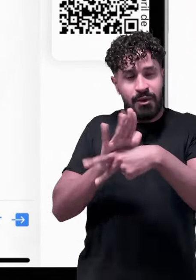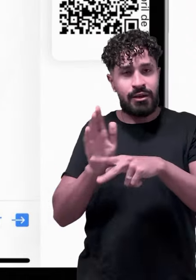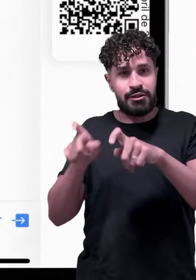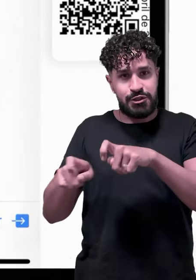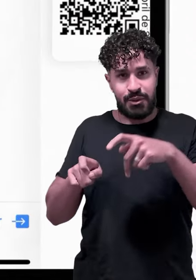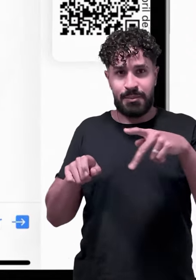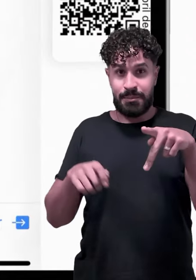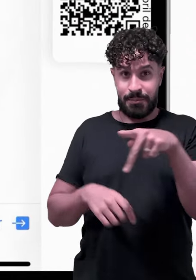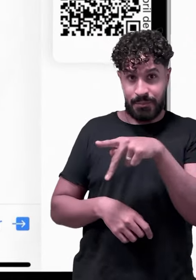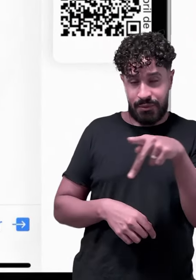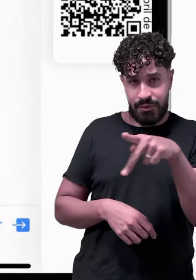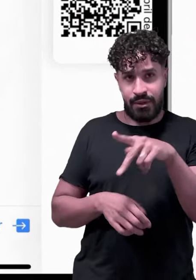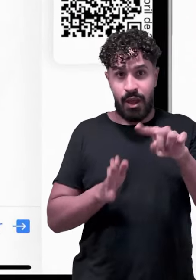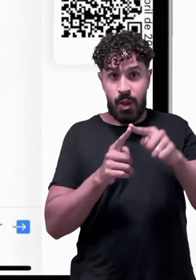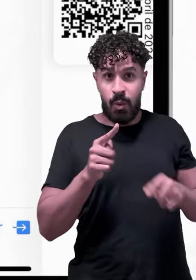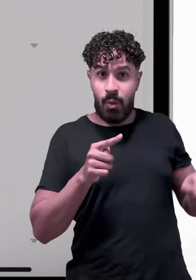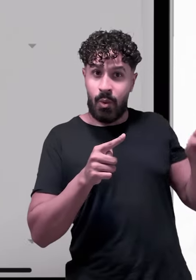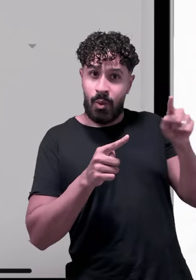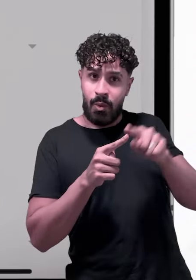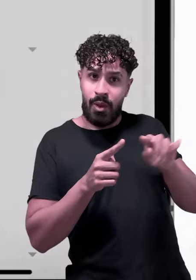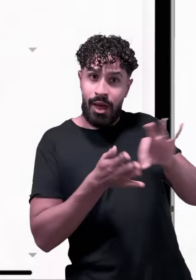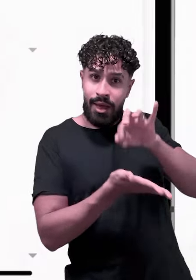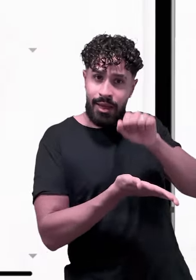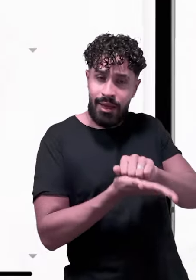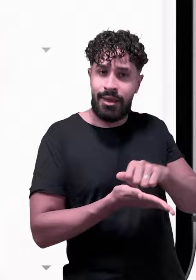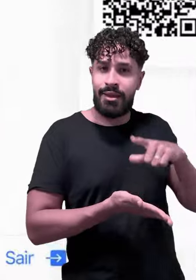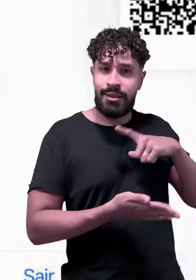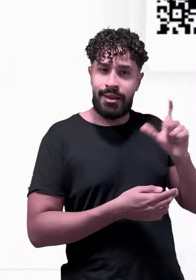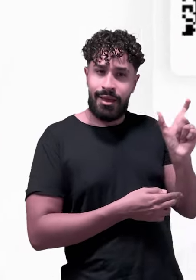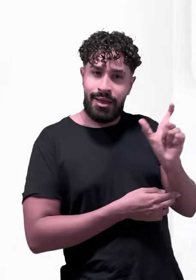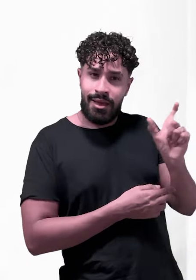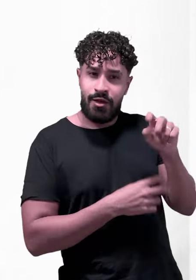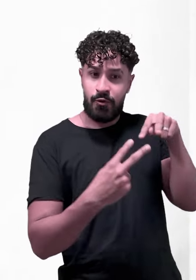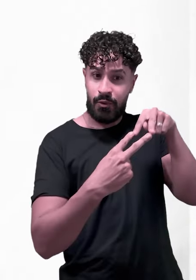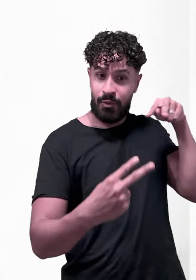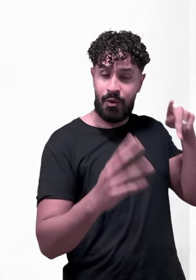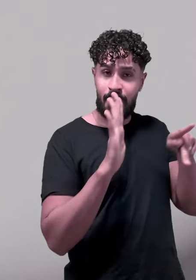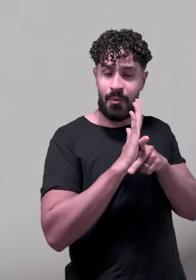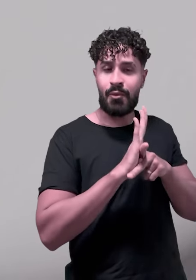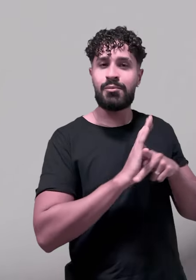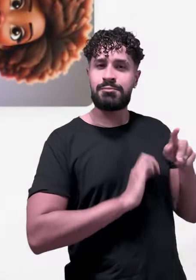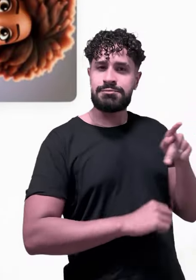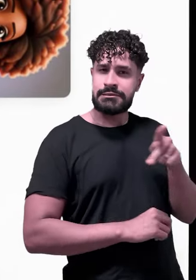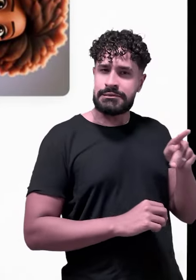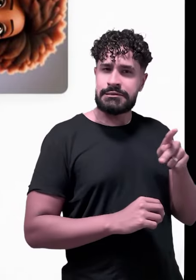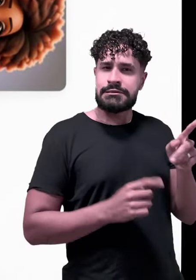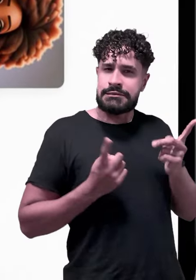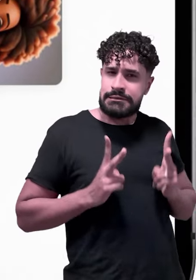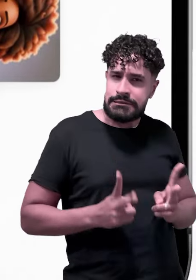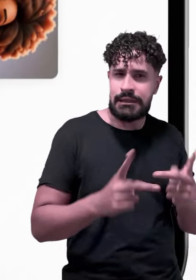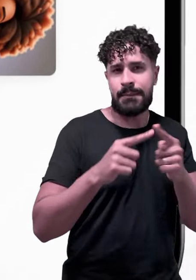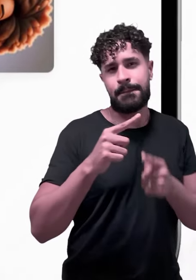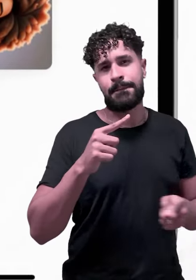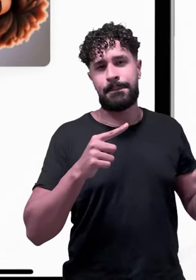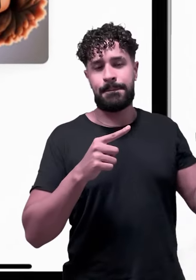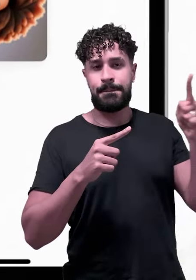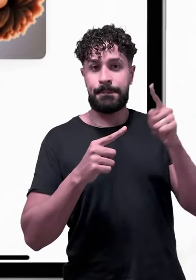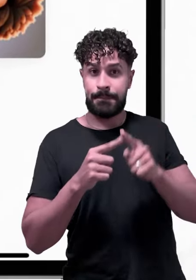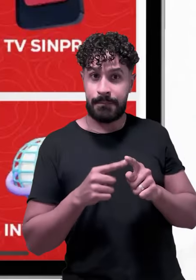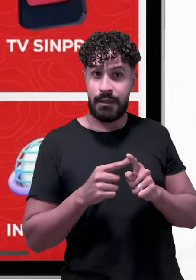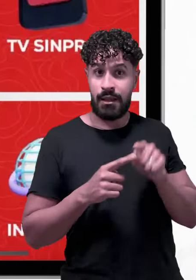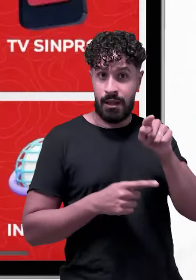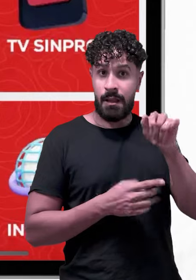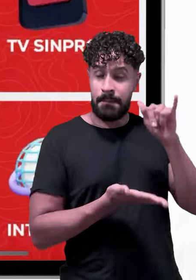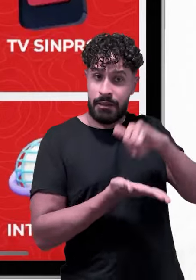chácara do Simpro, atualização do seu cadastro e ainda tem a carteirinha virtual do Simpro sempre atualizada.